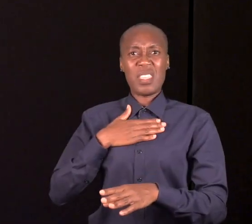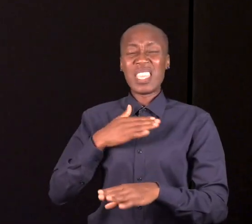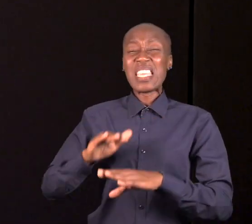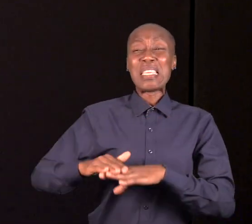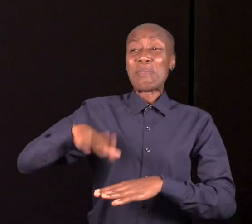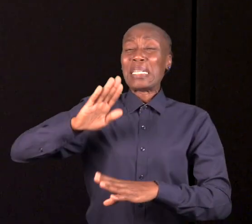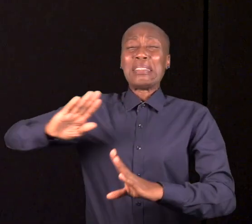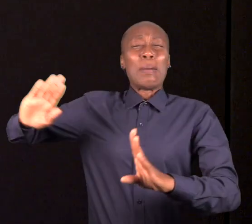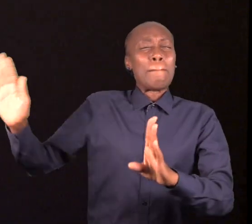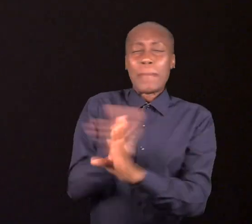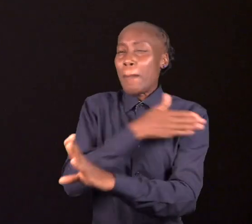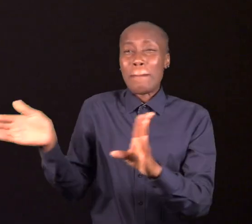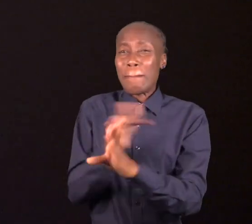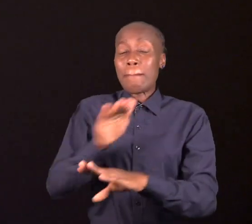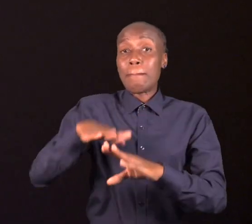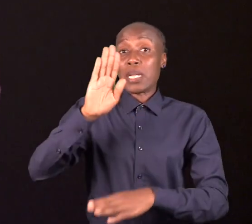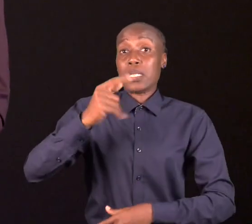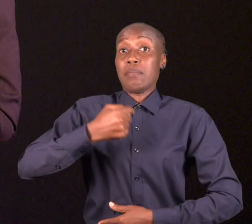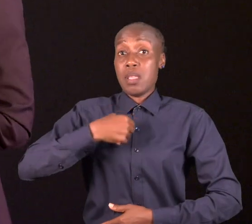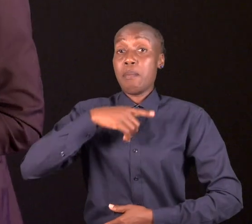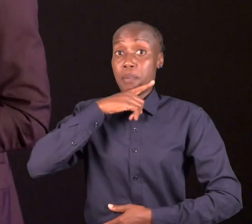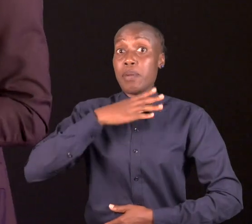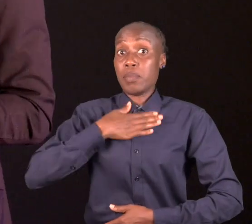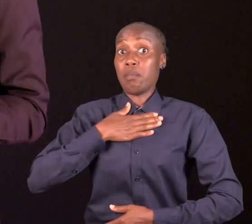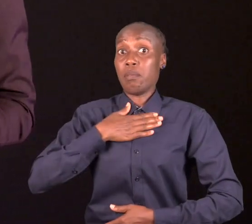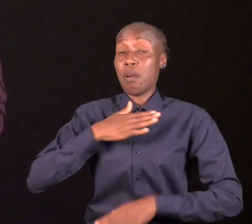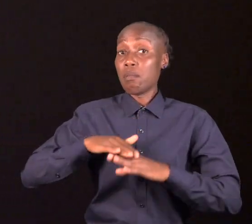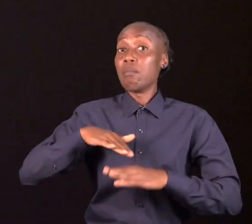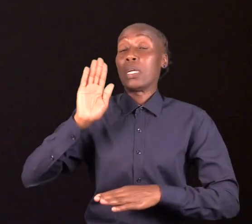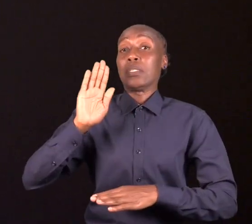Ele batia-me muito, maltratava-me muito.